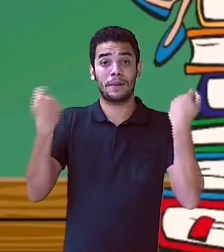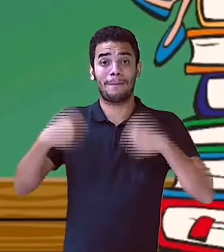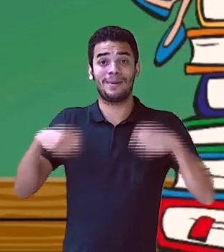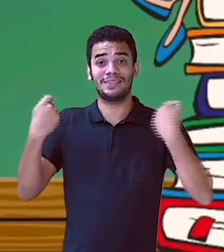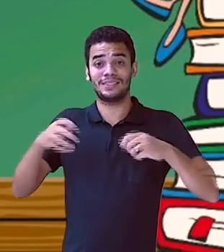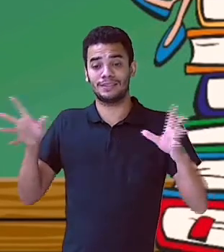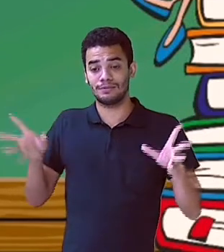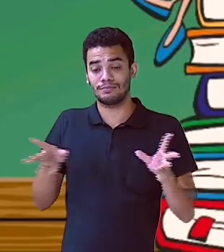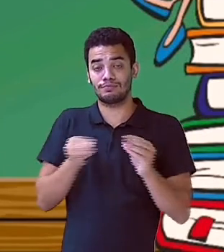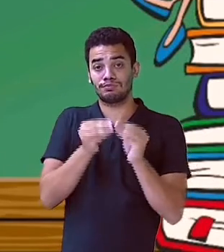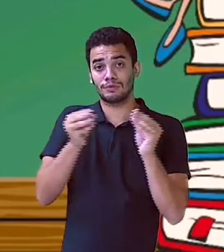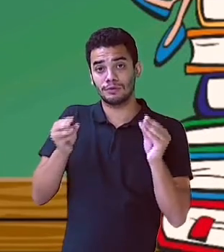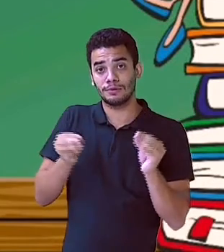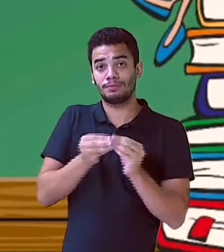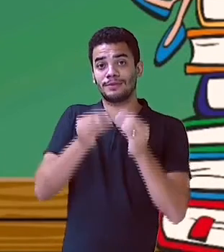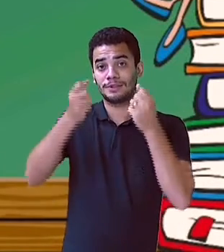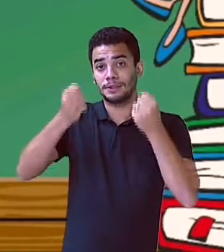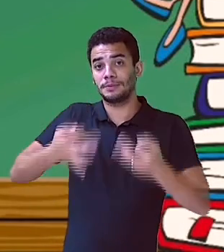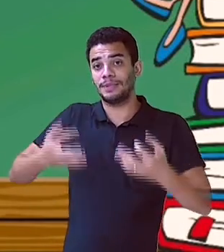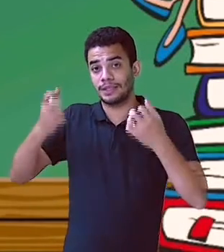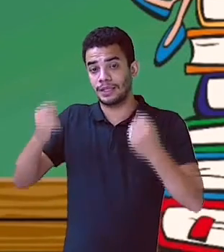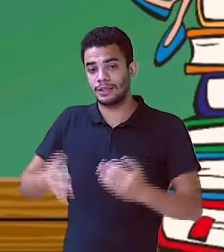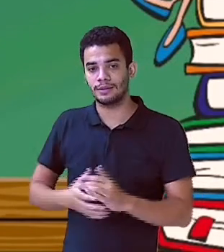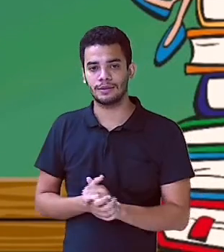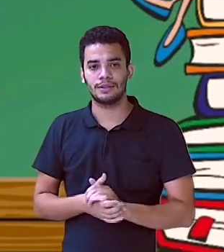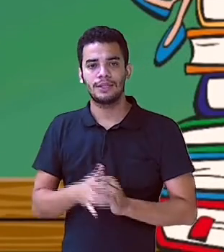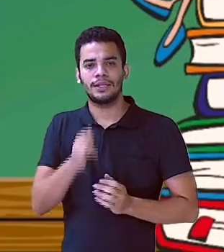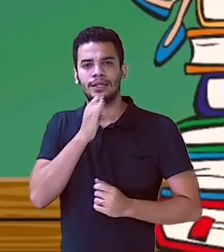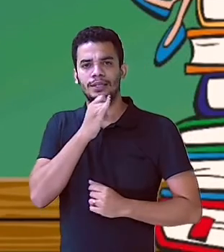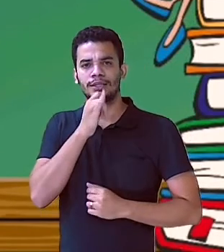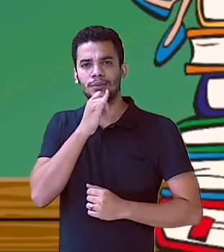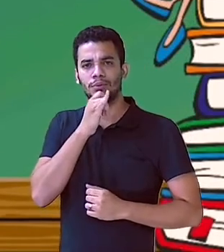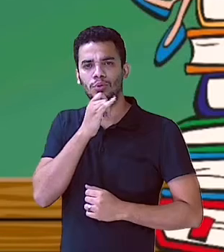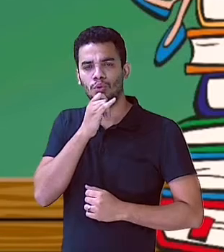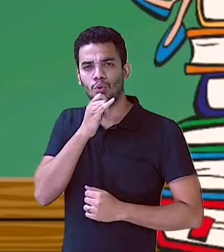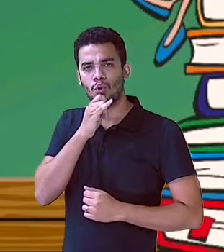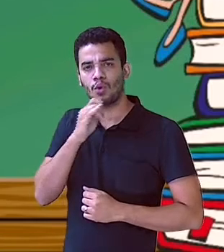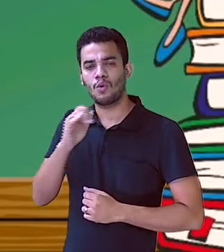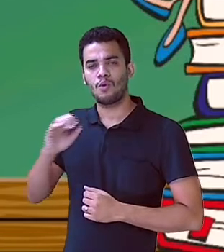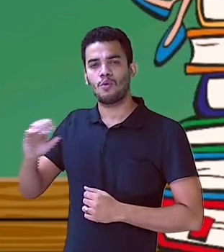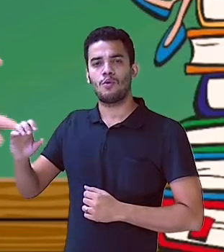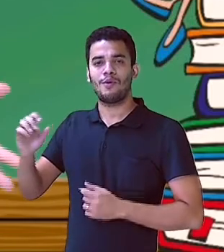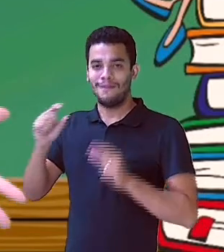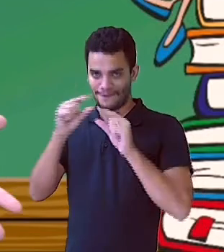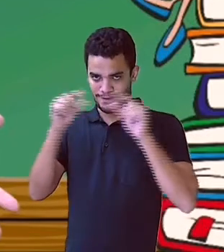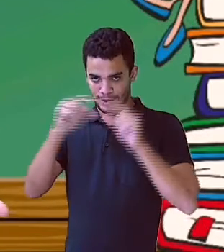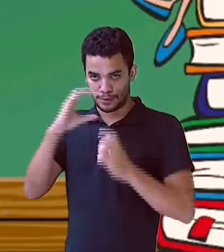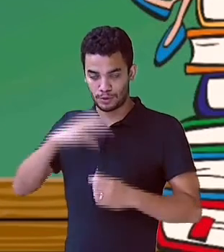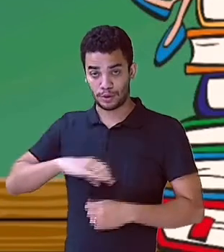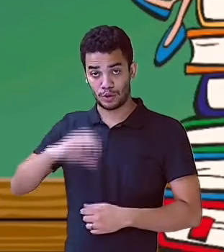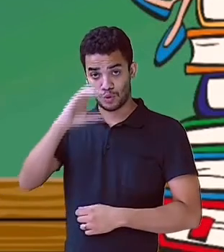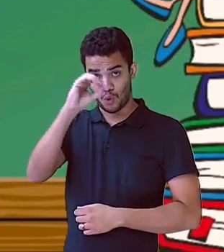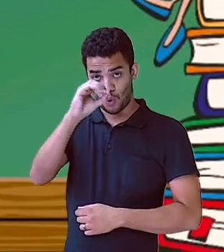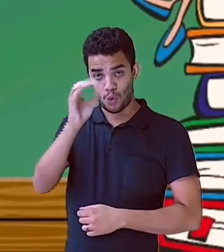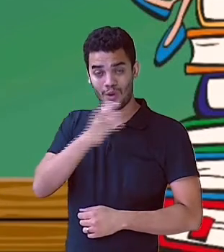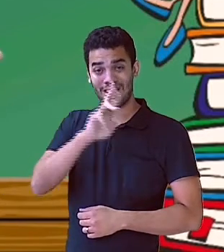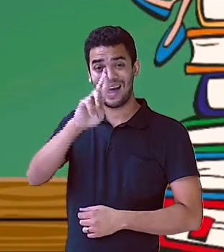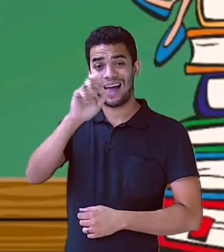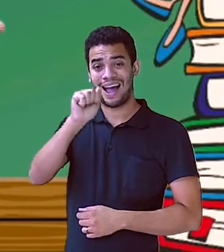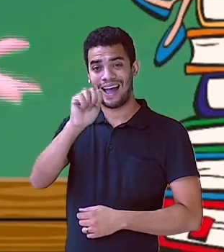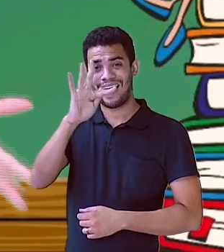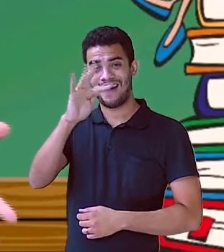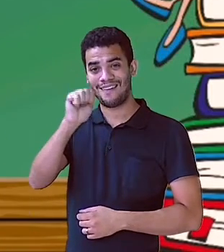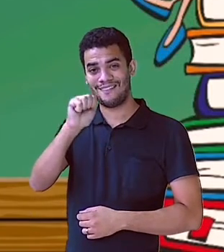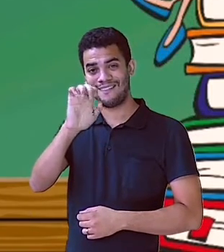básico, se eu disser para você, o Rafael comprou. E aí, você deve estar perguntando aí, né? O que, professora? Quem compra,